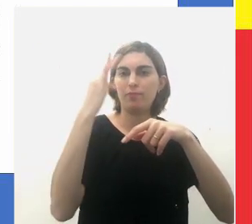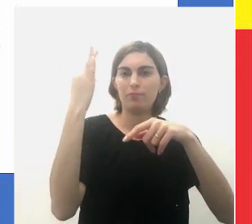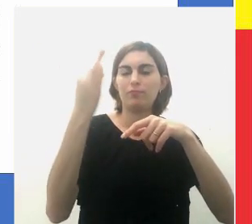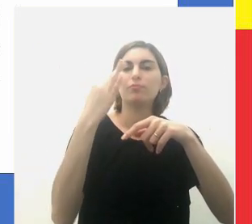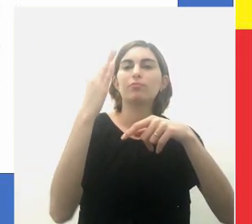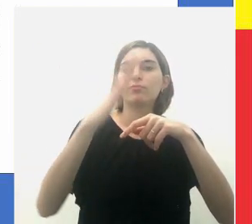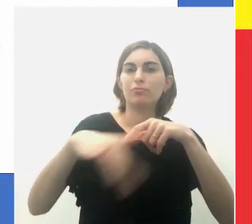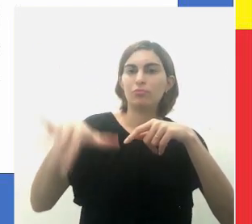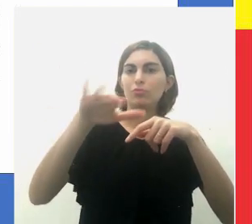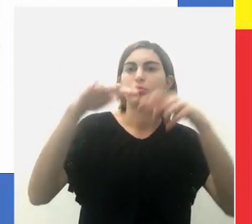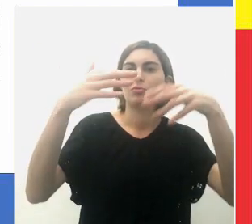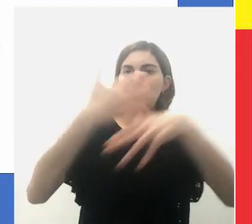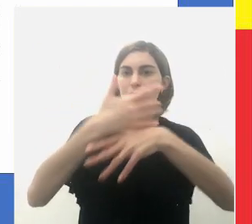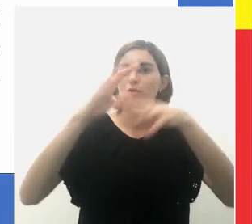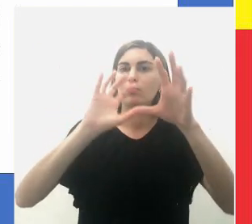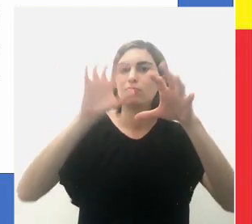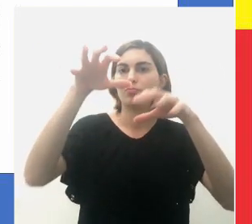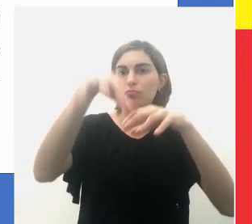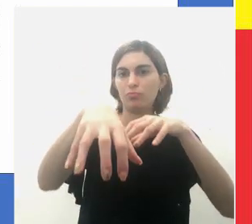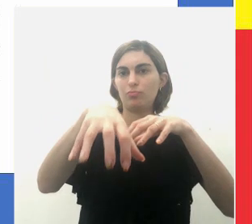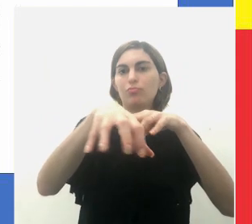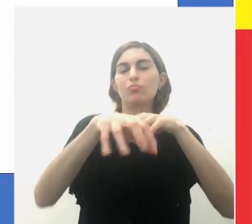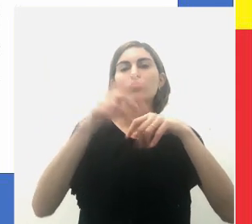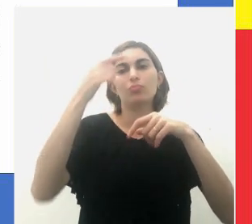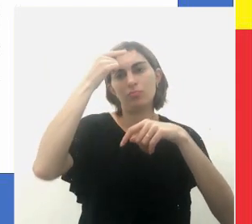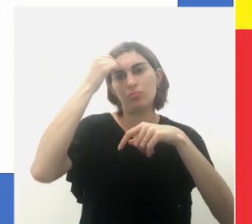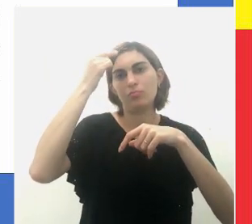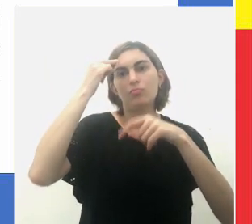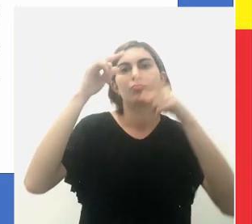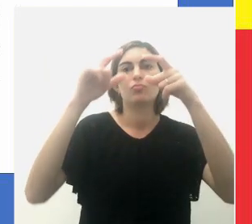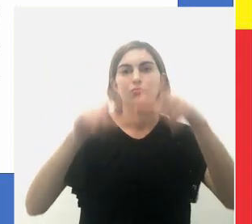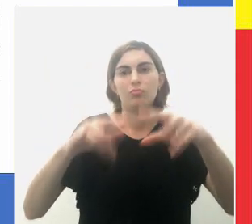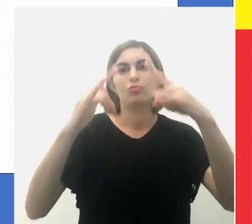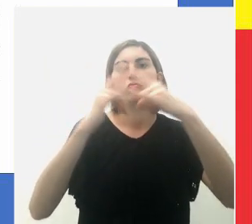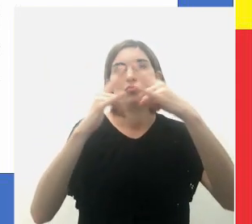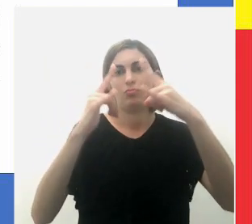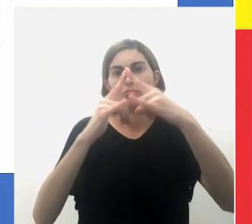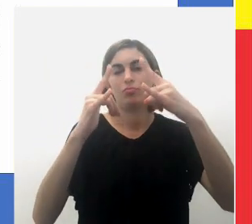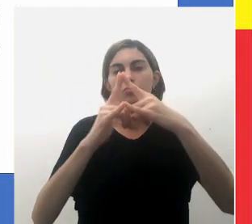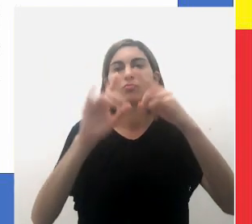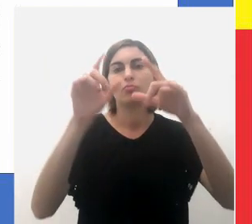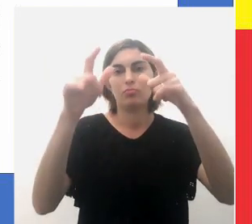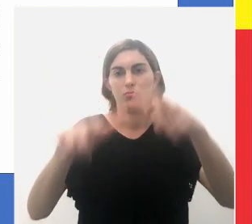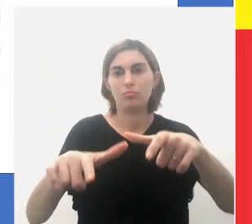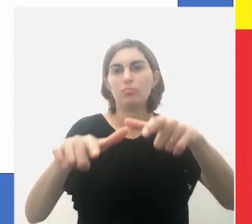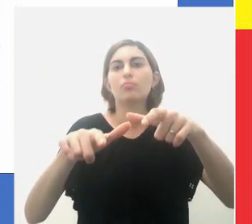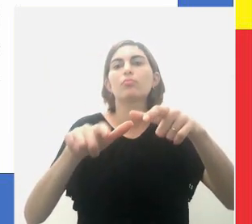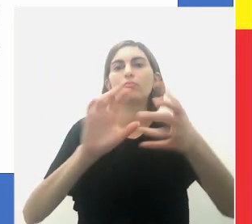federação, onde esta instalada a instituição segundo o censo da